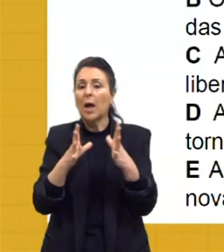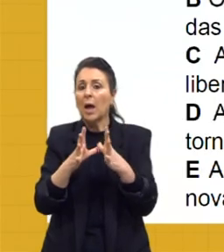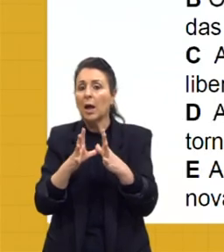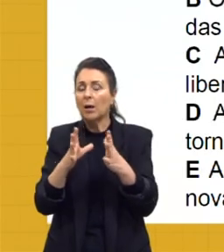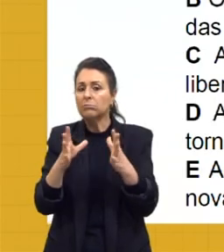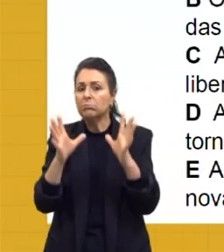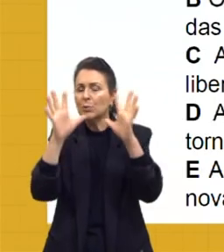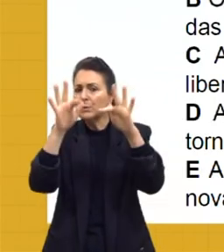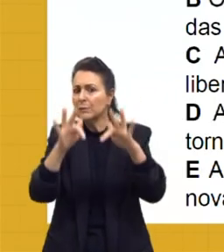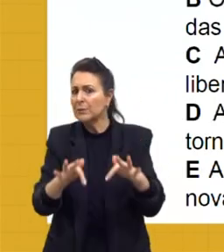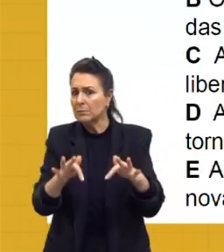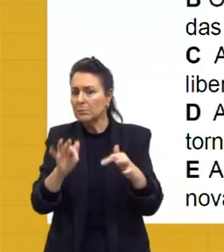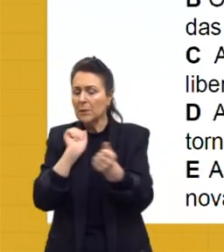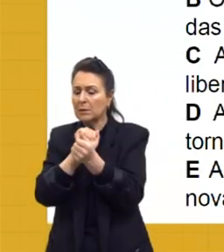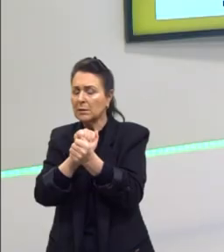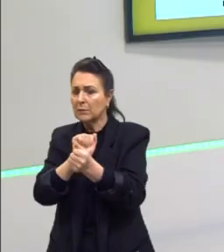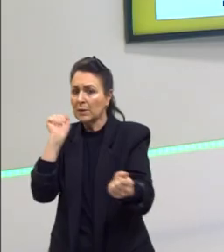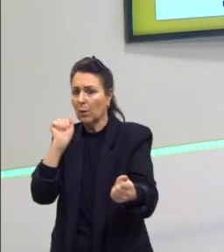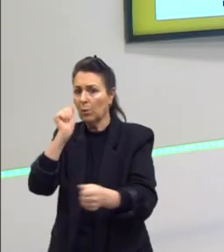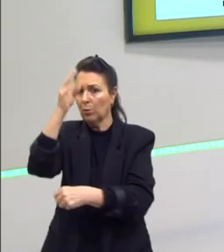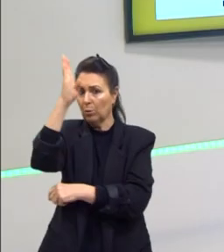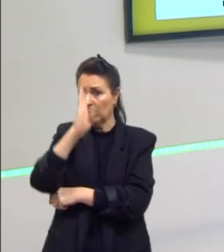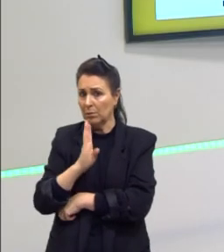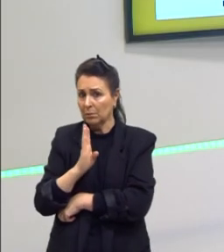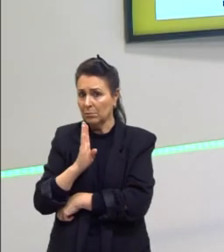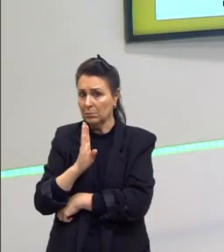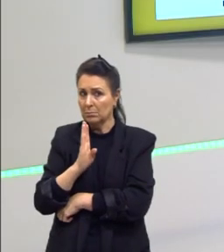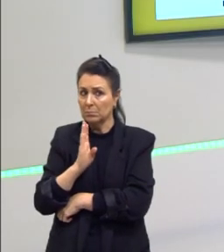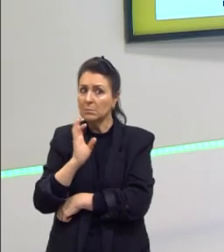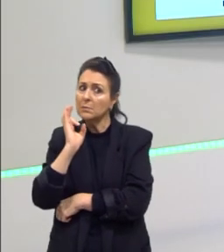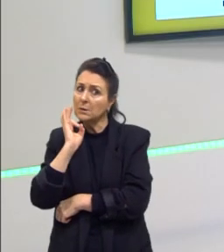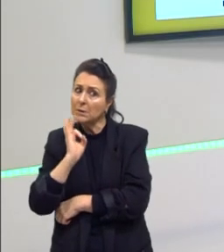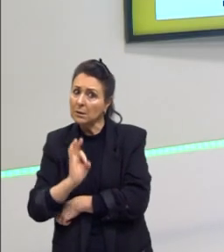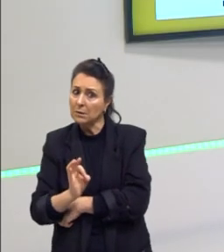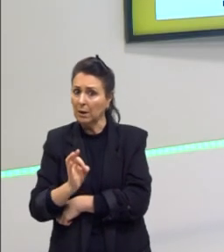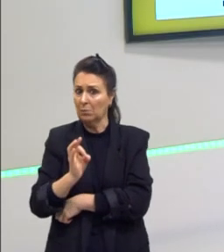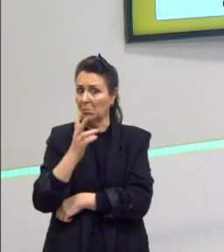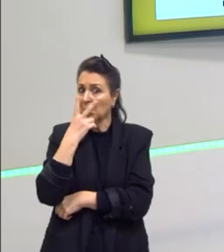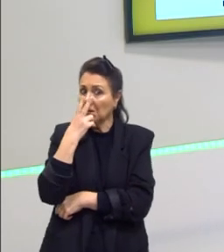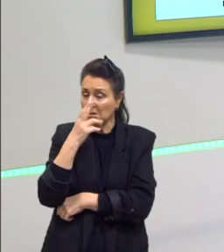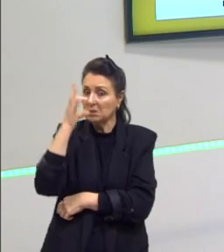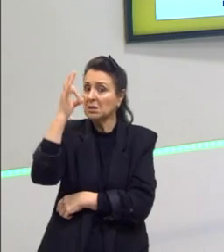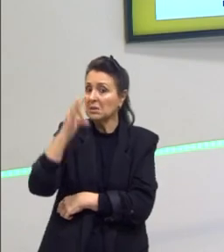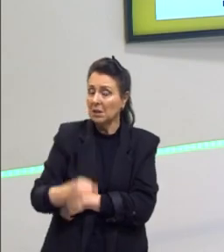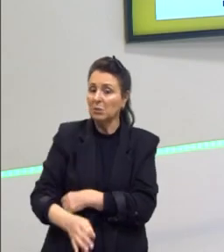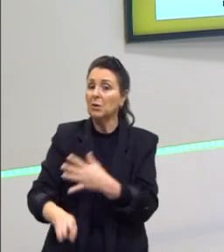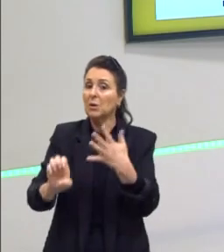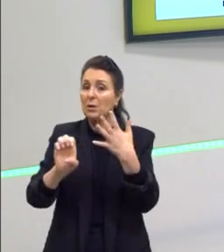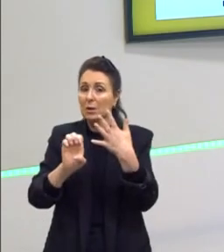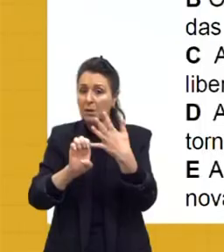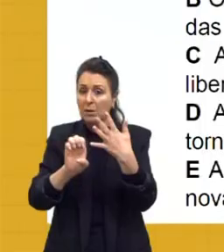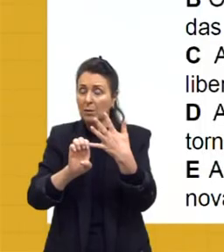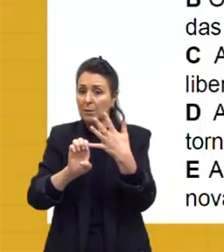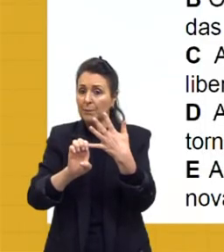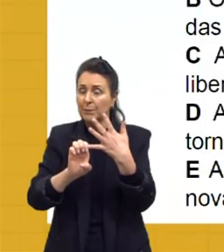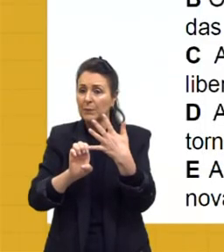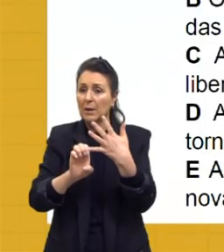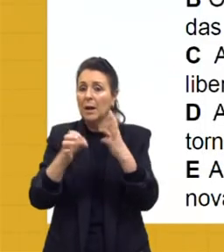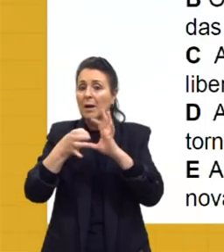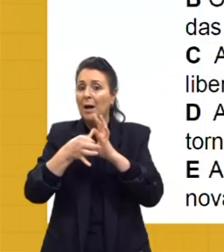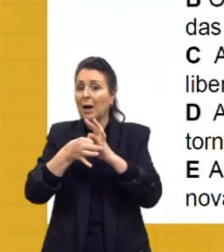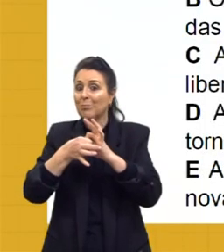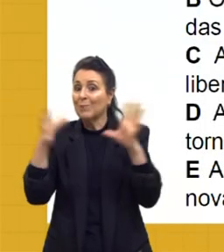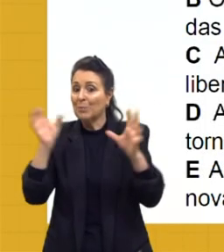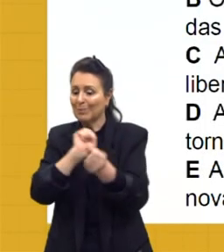ilegal a escravidão no Brasil. Essa questão está correta, Parece que é a D. E a opção E, ao abolir o